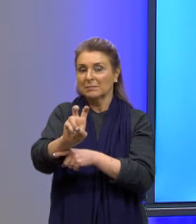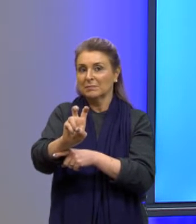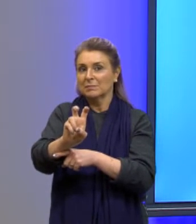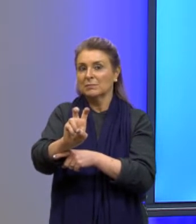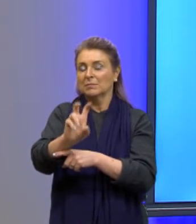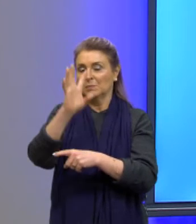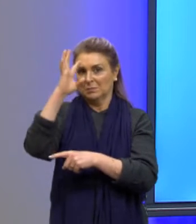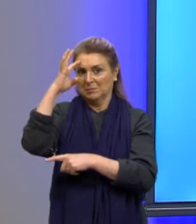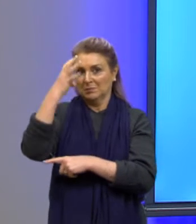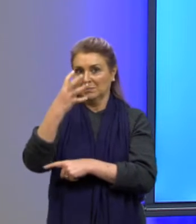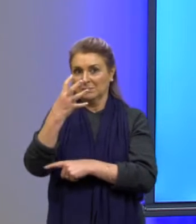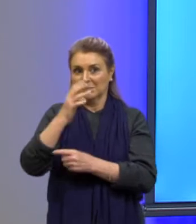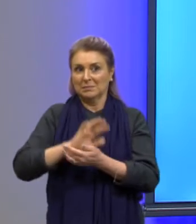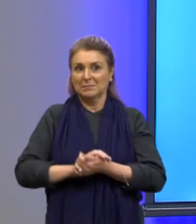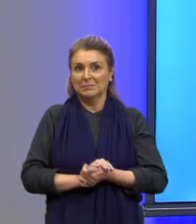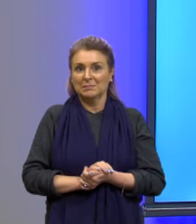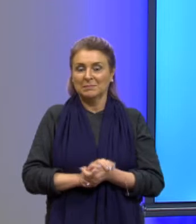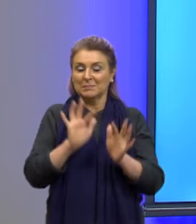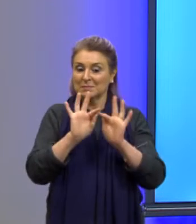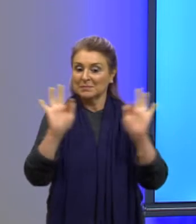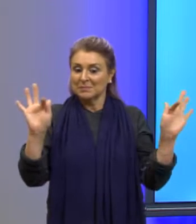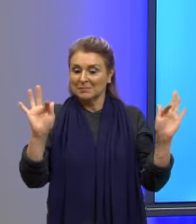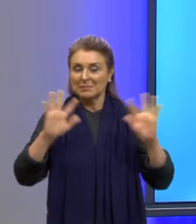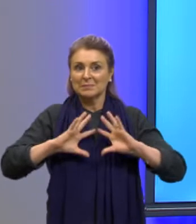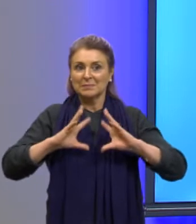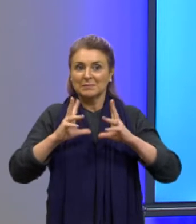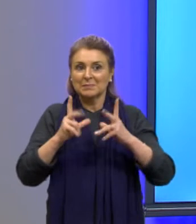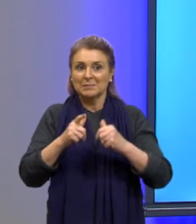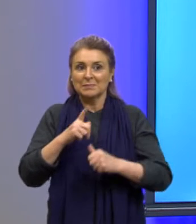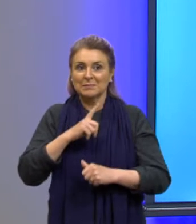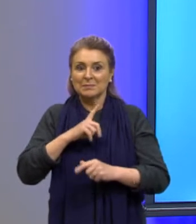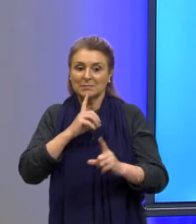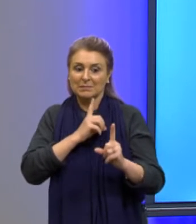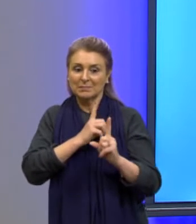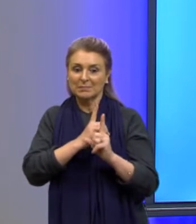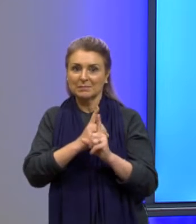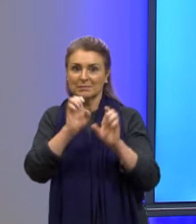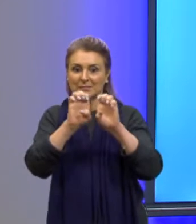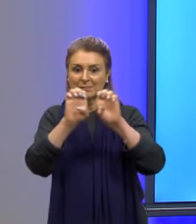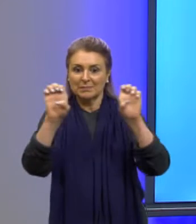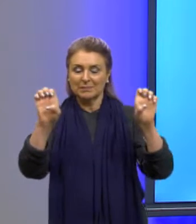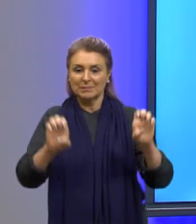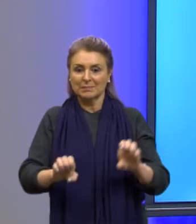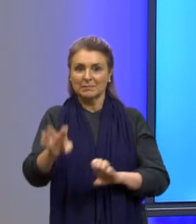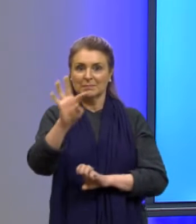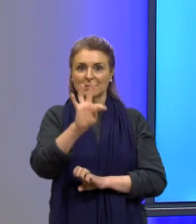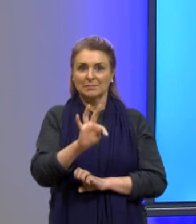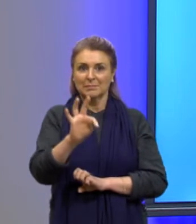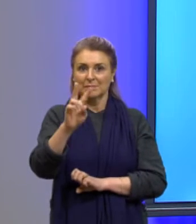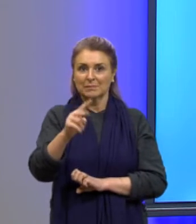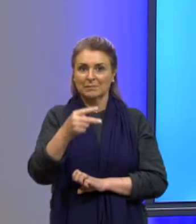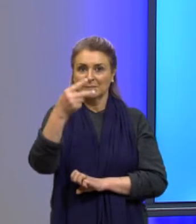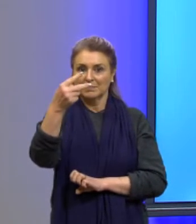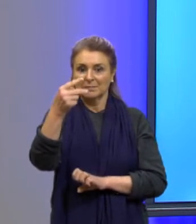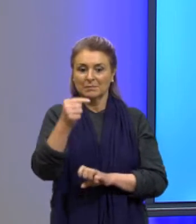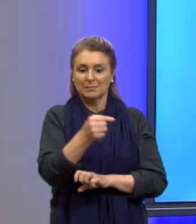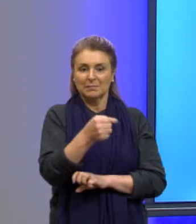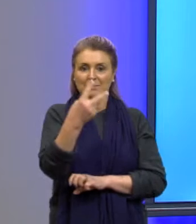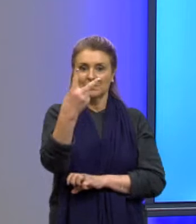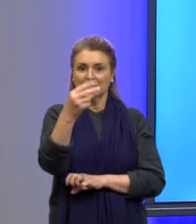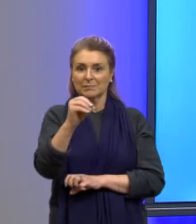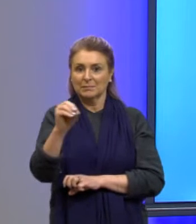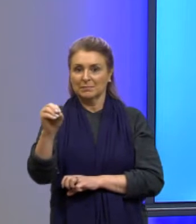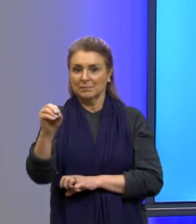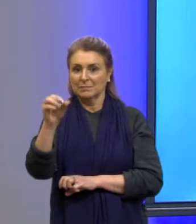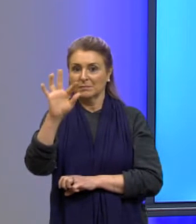Resolvendo a função toda eu tenho uma equação de T ao quadrado menos 200T